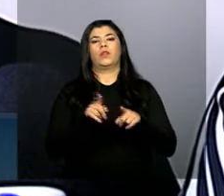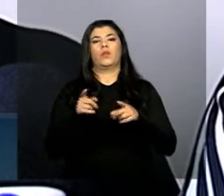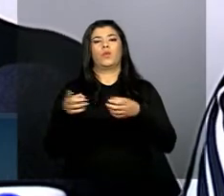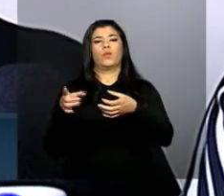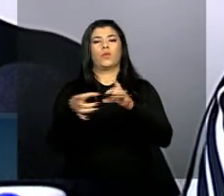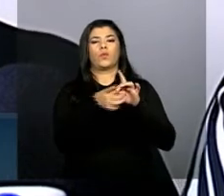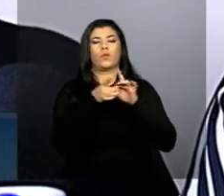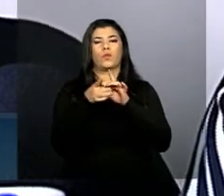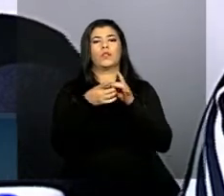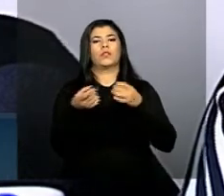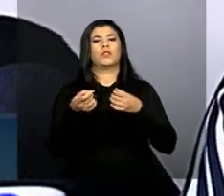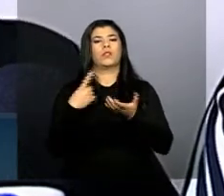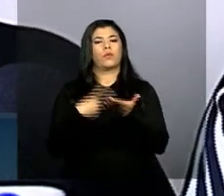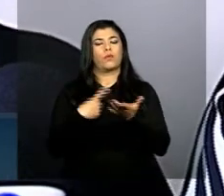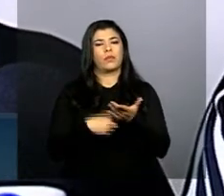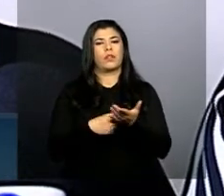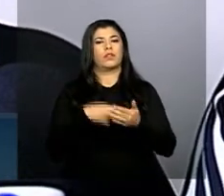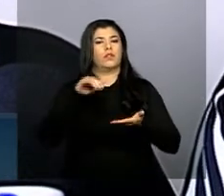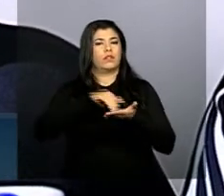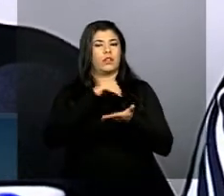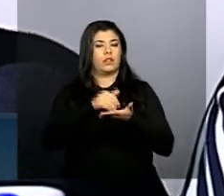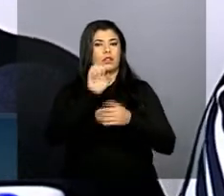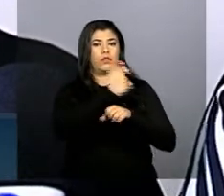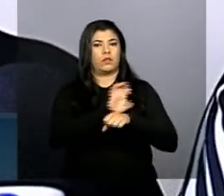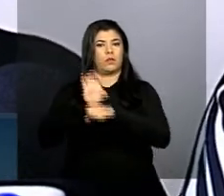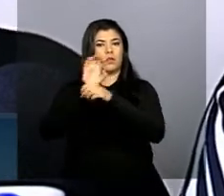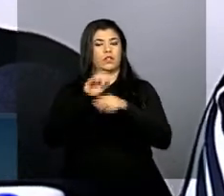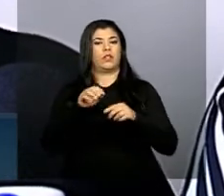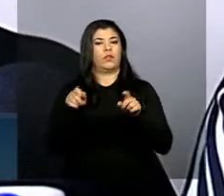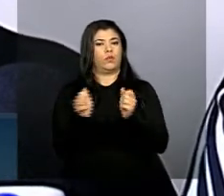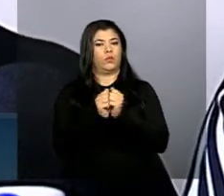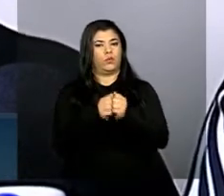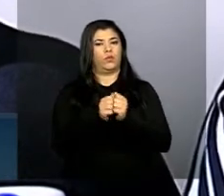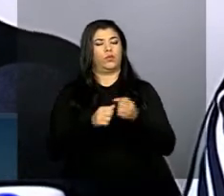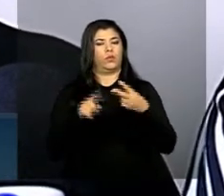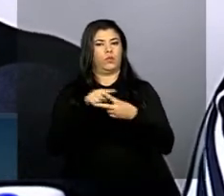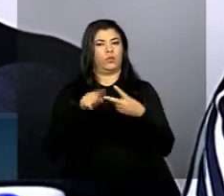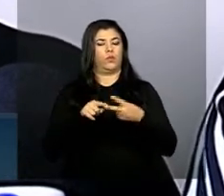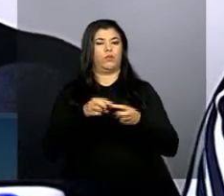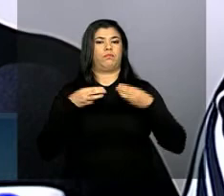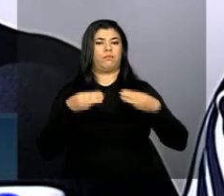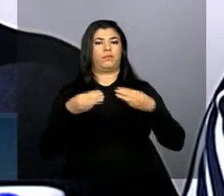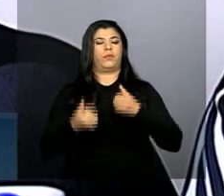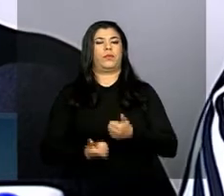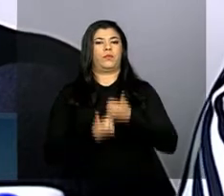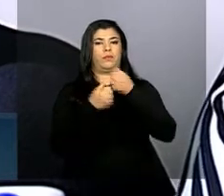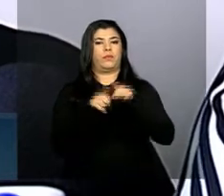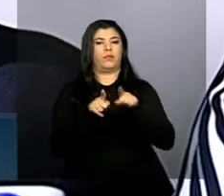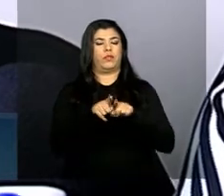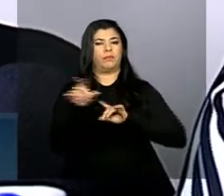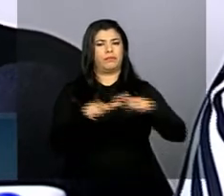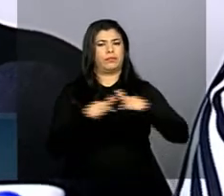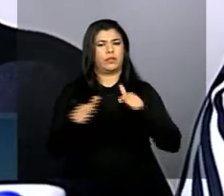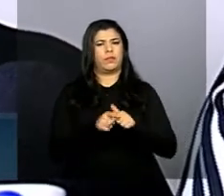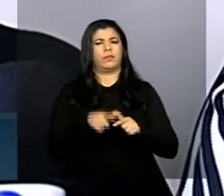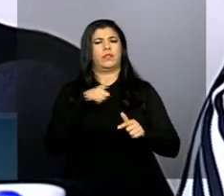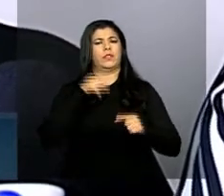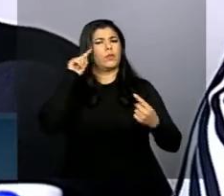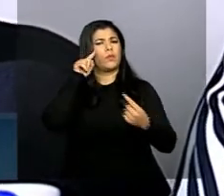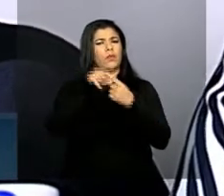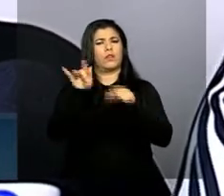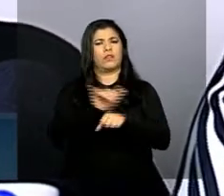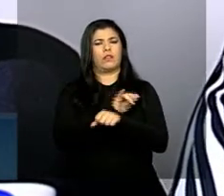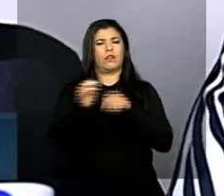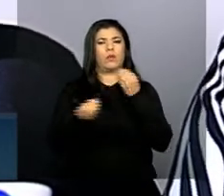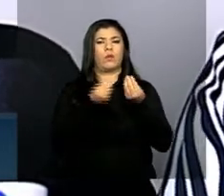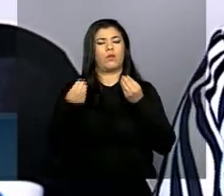entre os secretários de Estado e de Agricultura com o apoio dos dois ministérios, de um trabalho articulado com vistas até uma estratégia